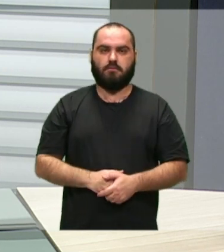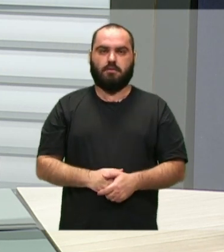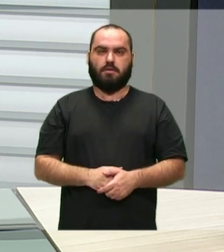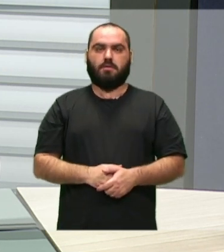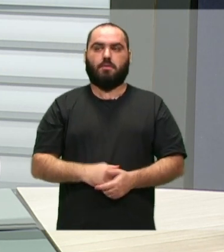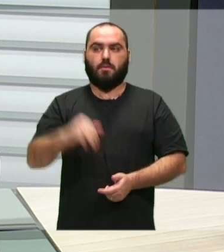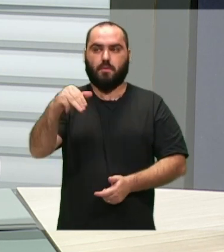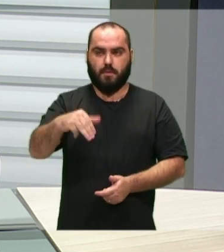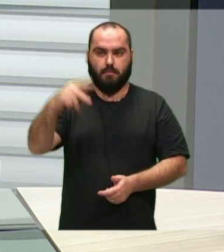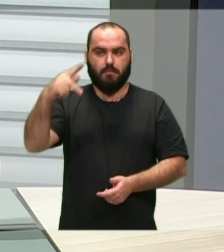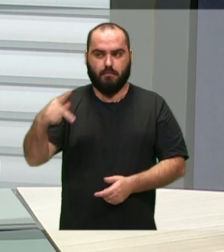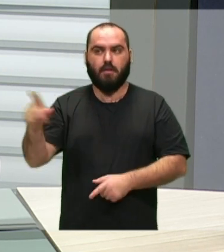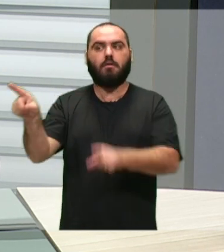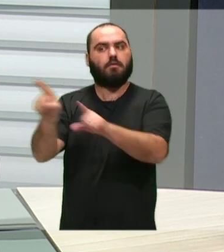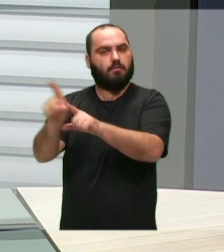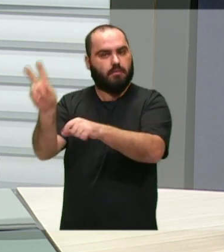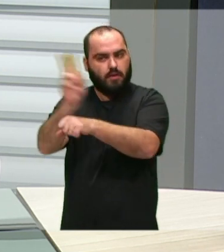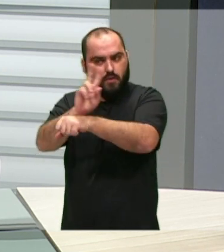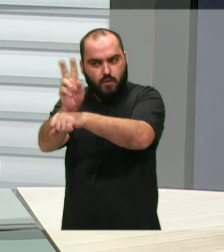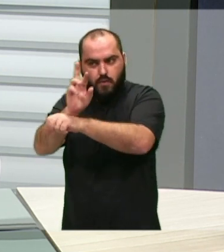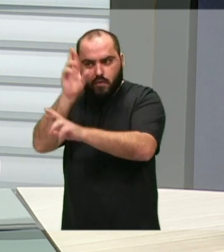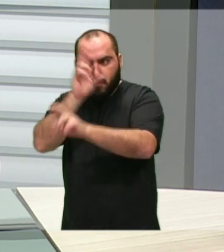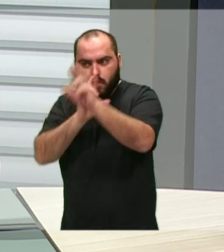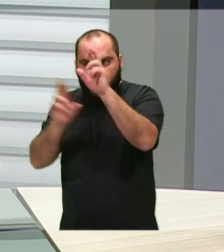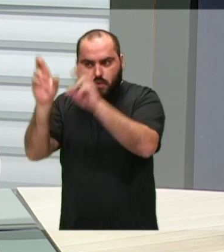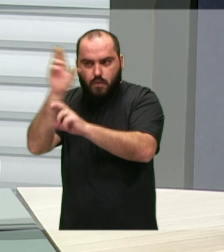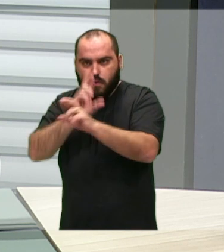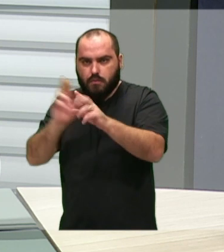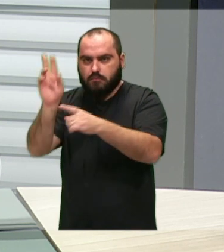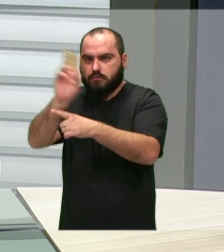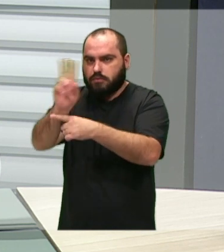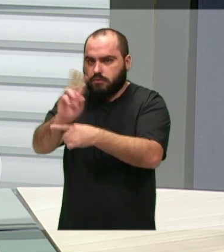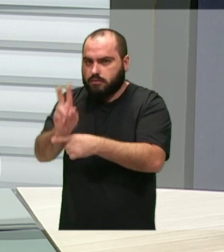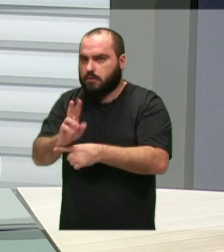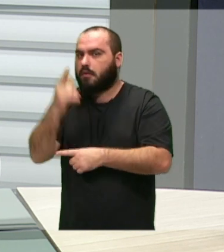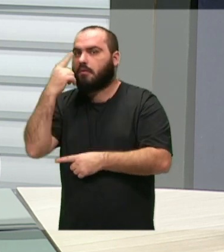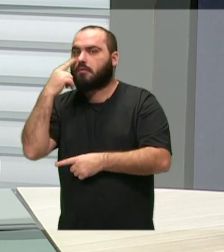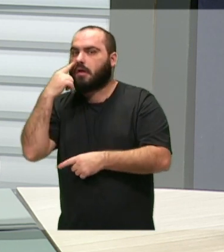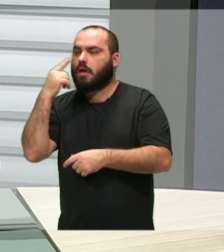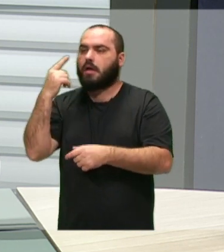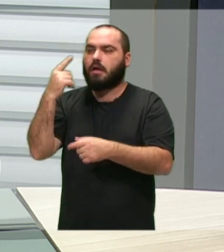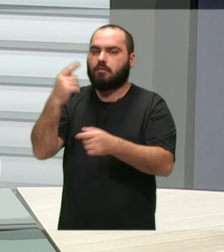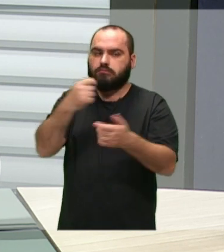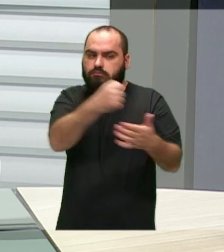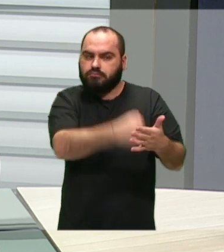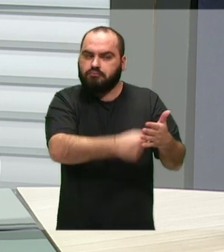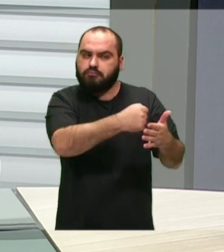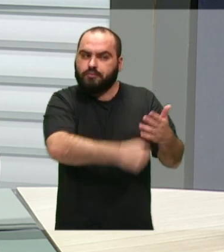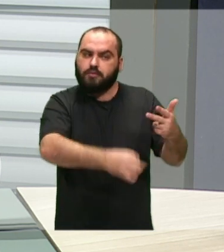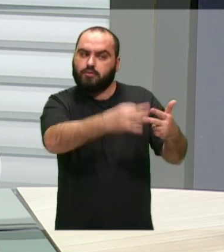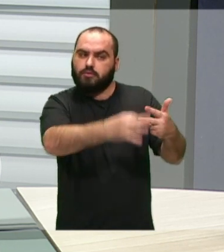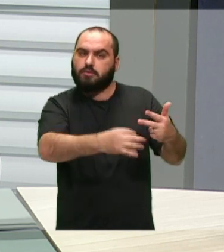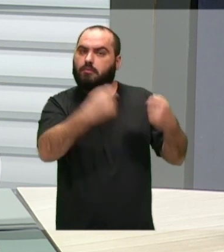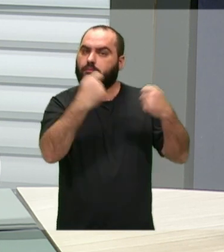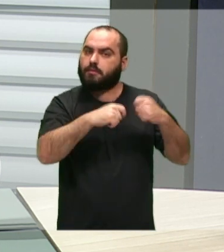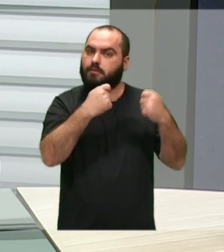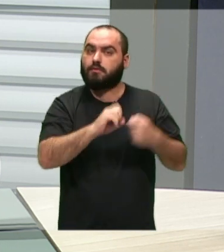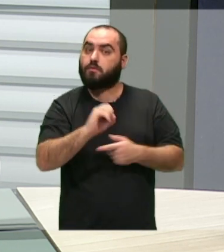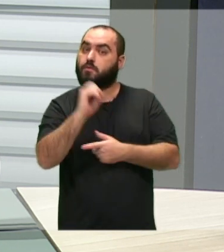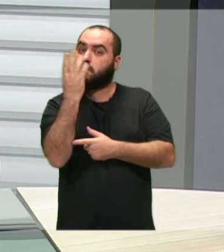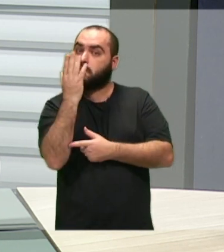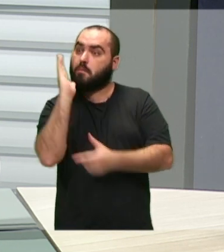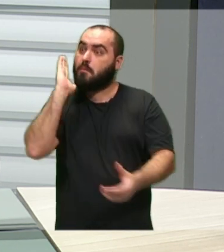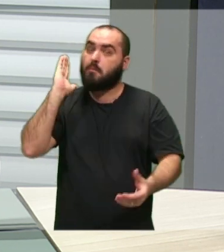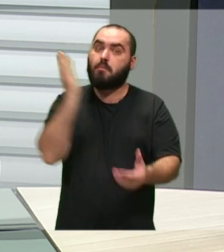fiscalizador. Então, ele está lá para poder cobrar do próprio Judiciário ações ou até ingressar em